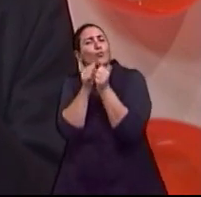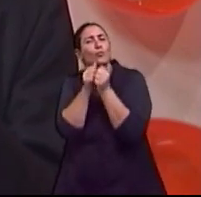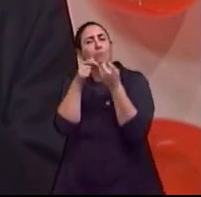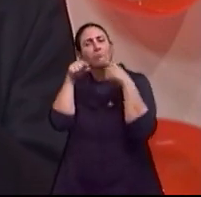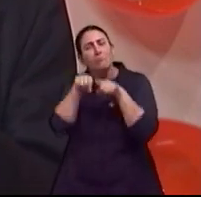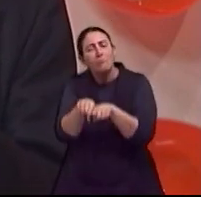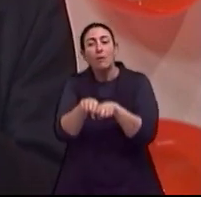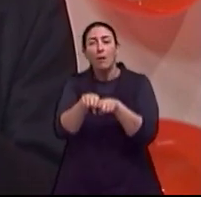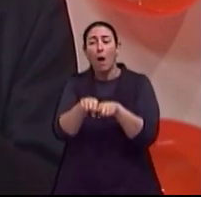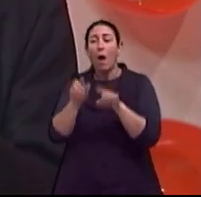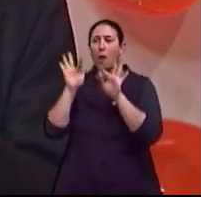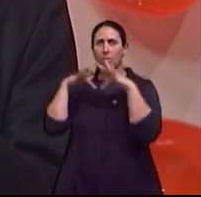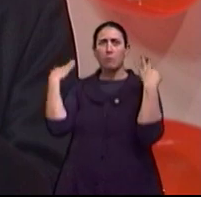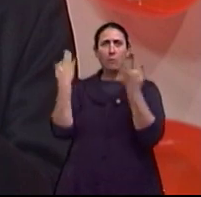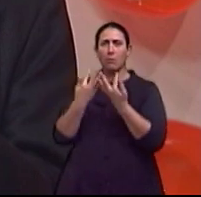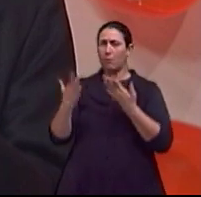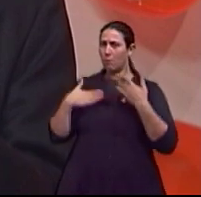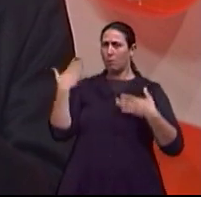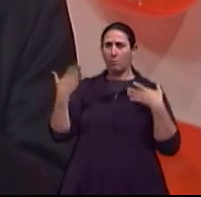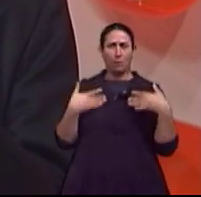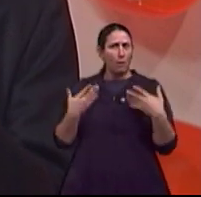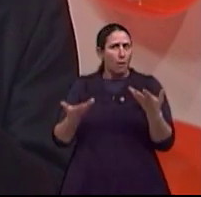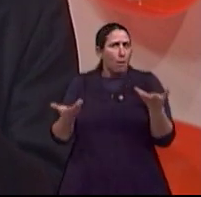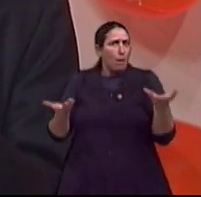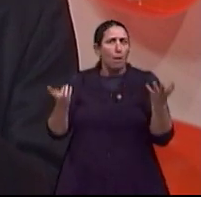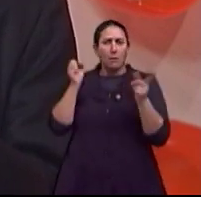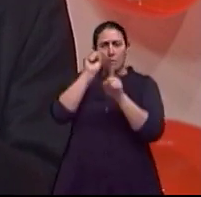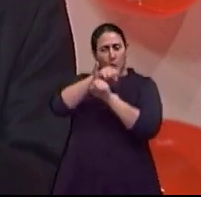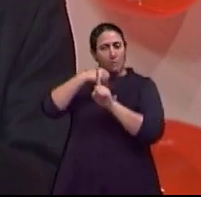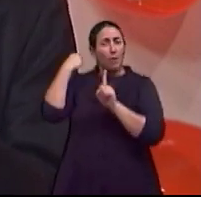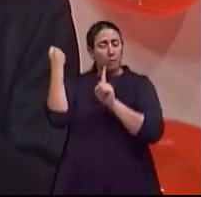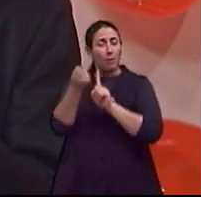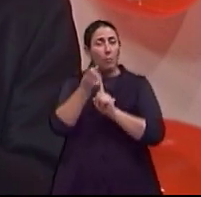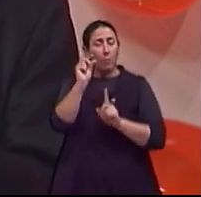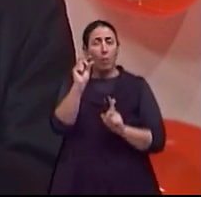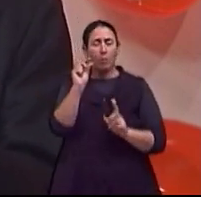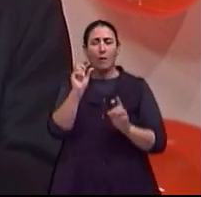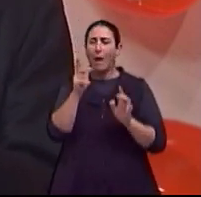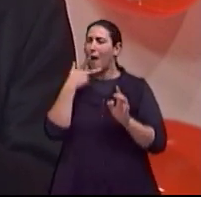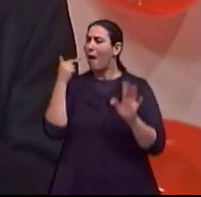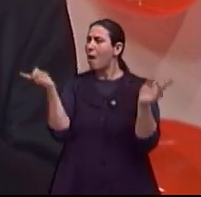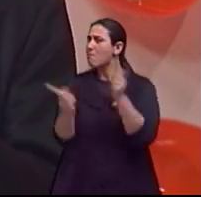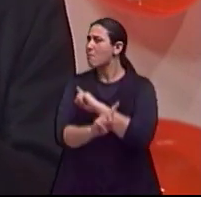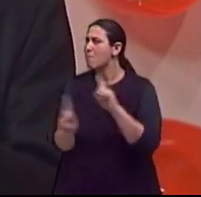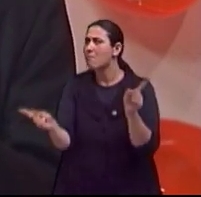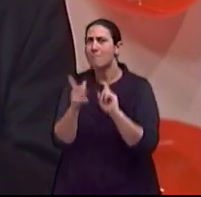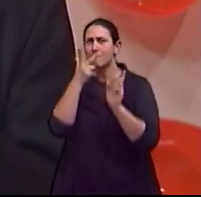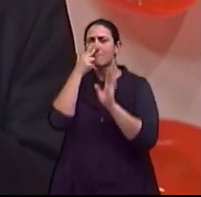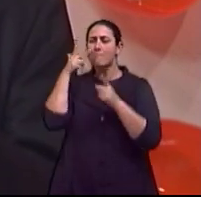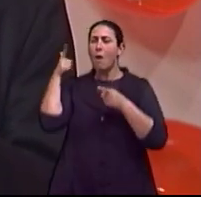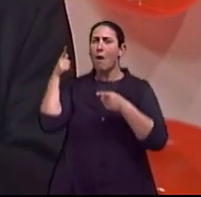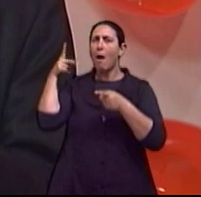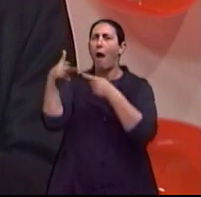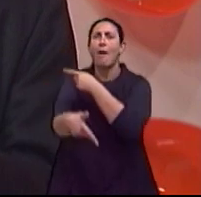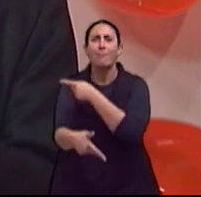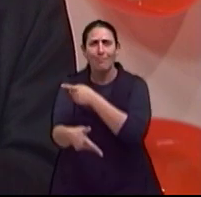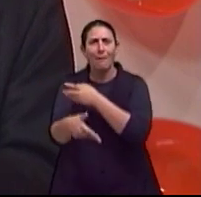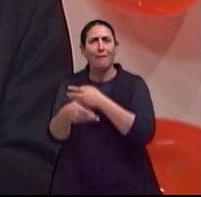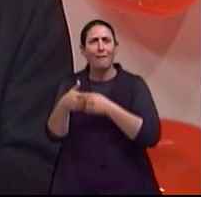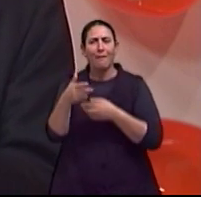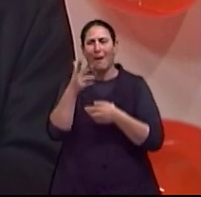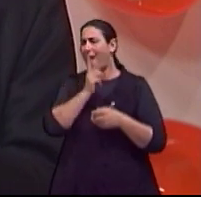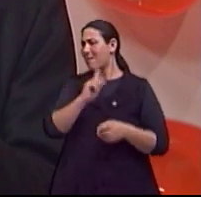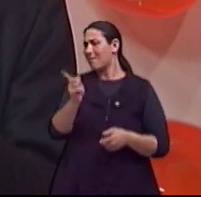ela se apavora e a sociedade, muitas vezes, coíbe essas ações porque parece, olha, tu só vai te